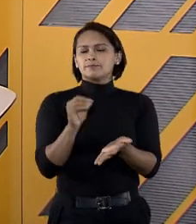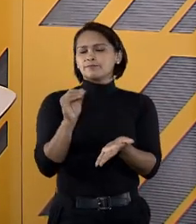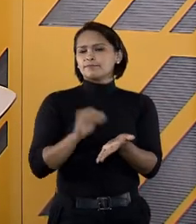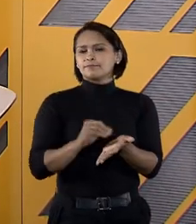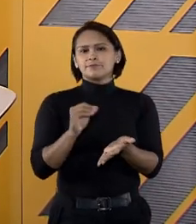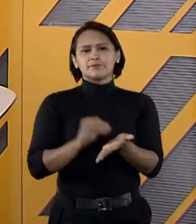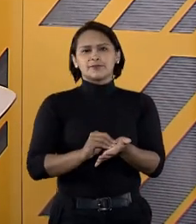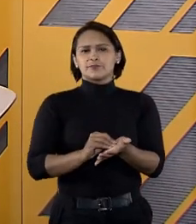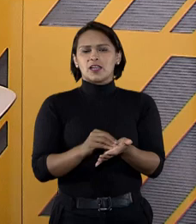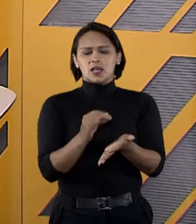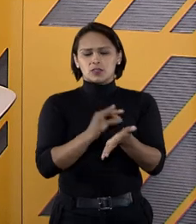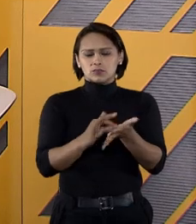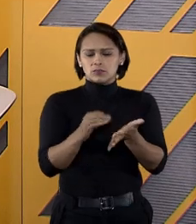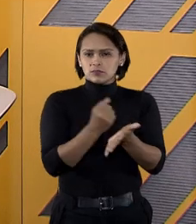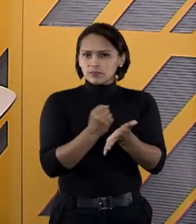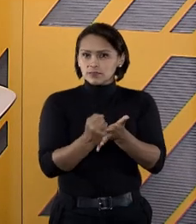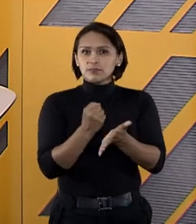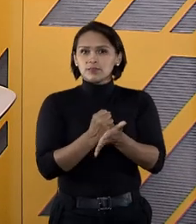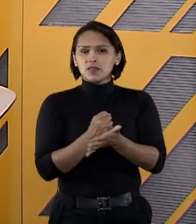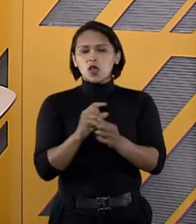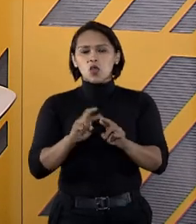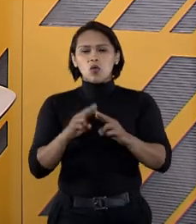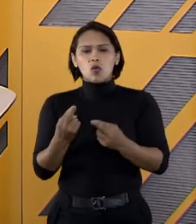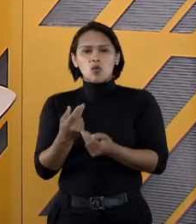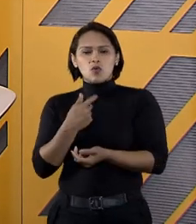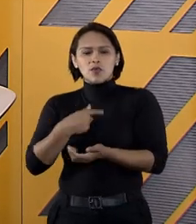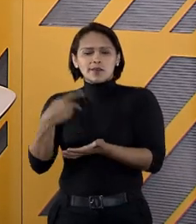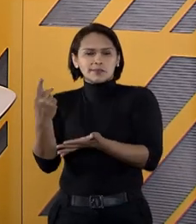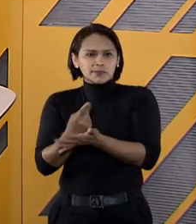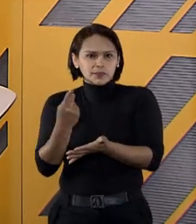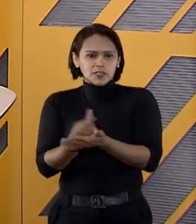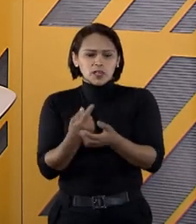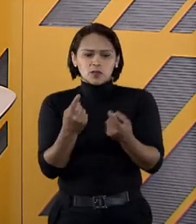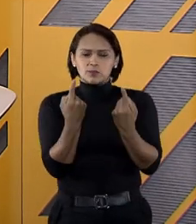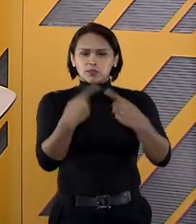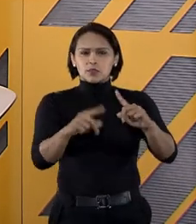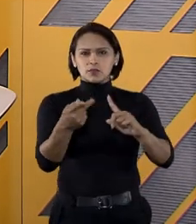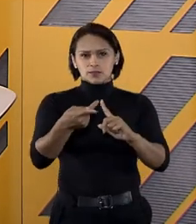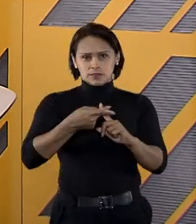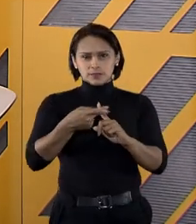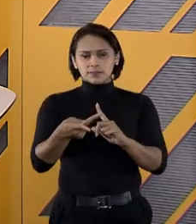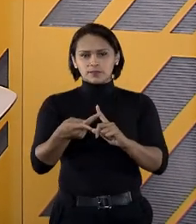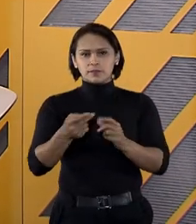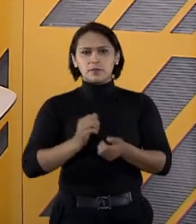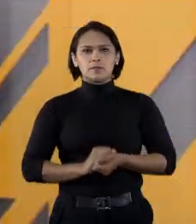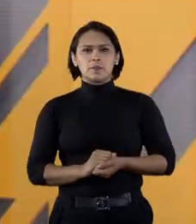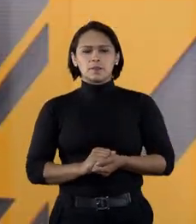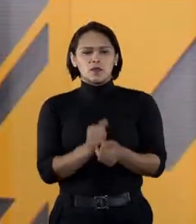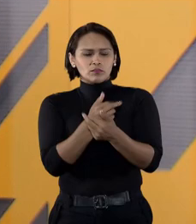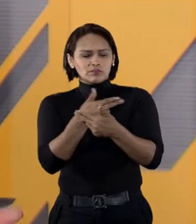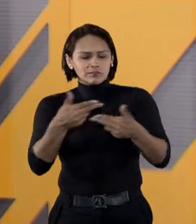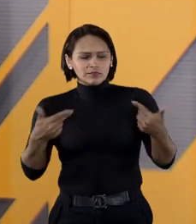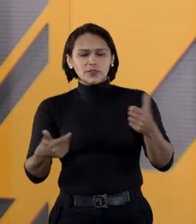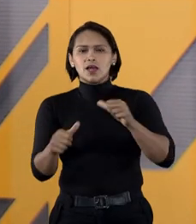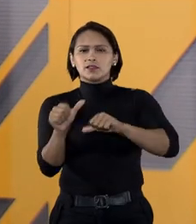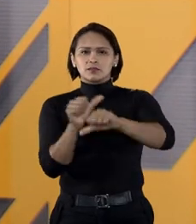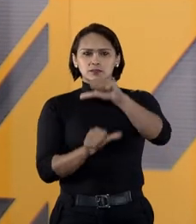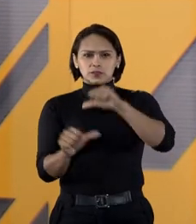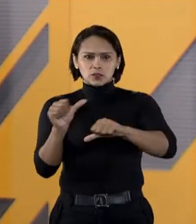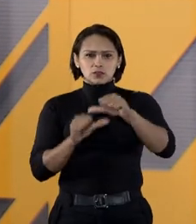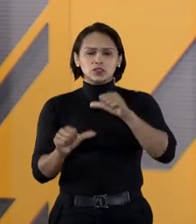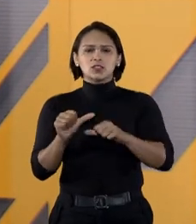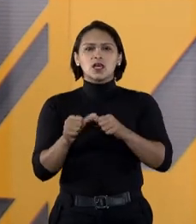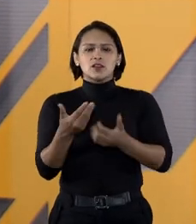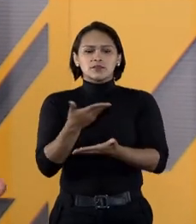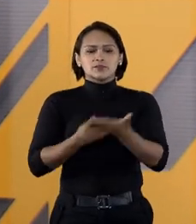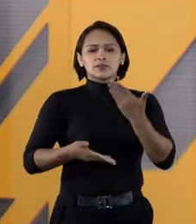lojas que não cumprem os contratos eletrônicos ou que cometem fraudes contra os consumidores. Com tantas modificações